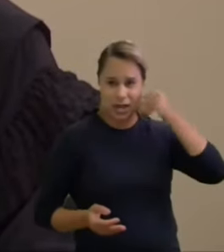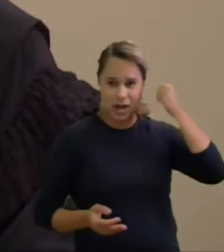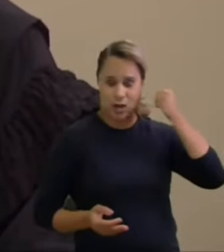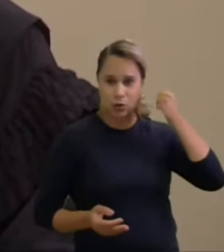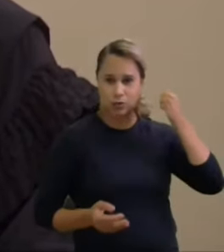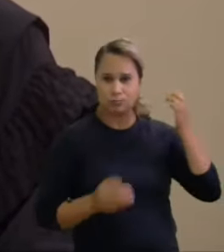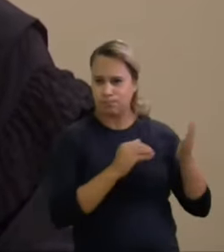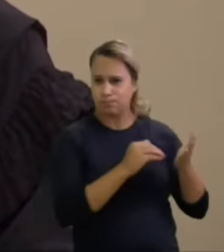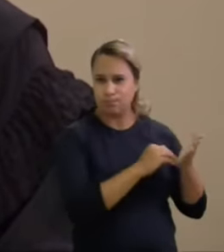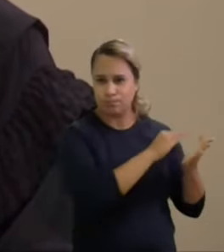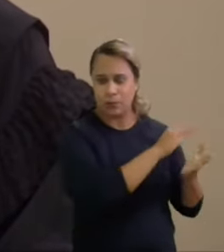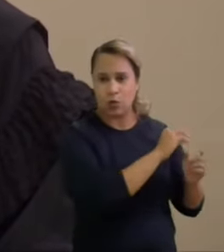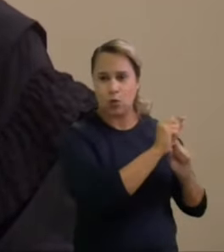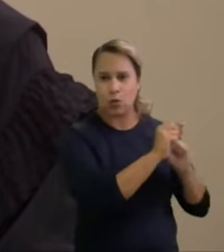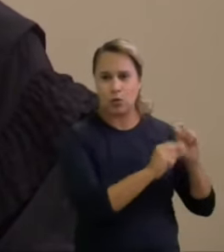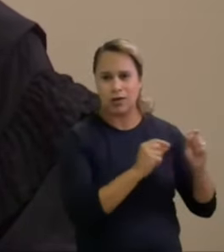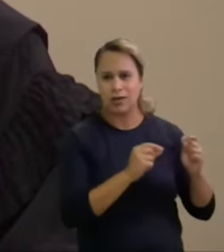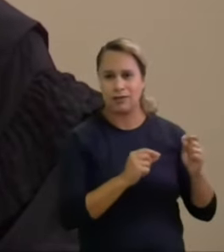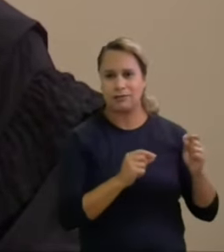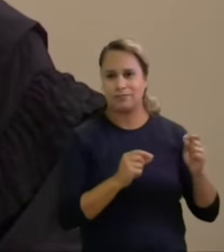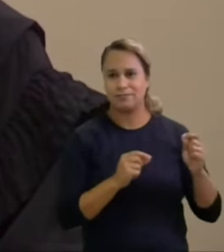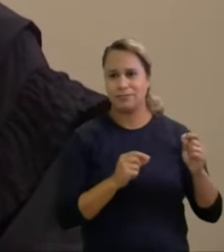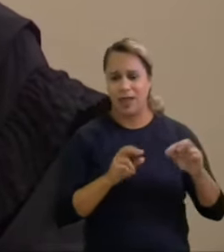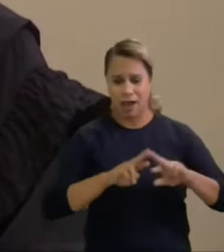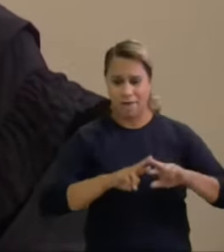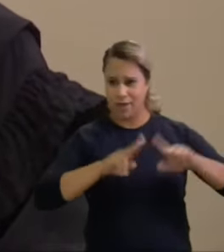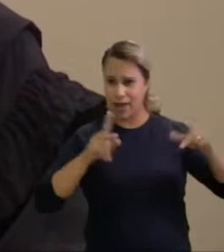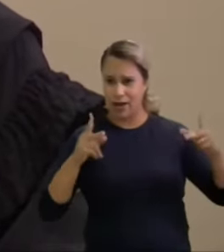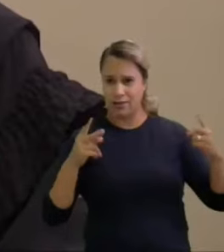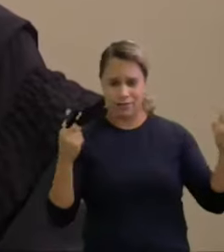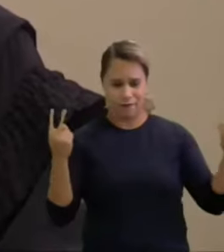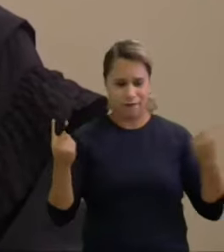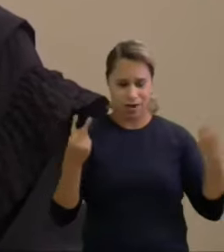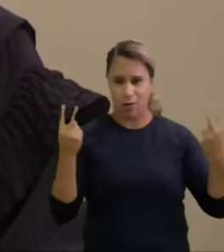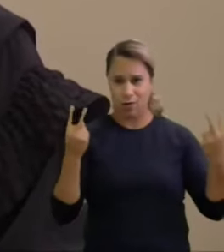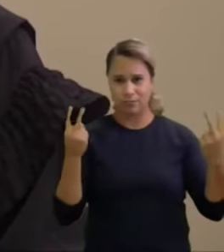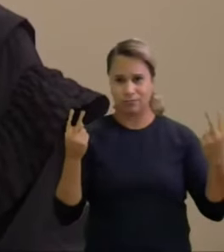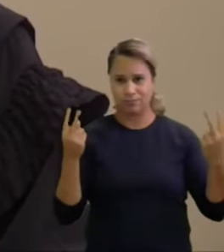eles são muito diferentes e muito distantes